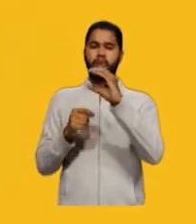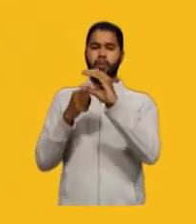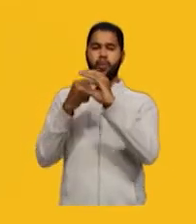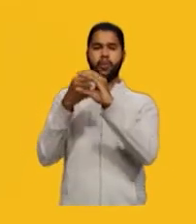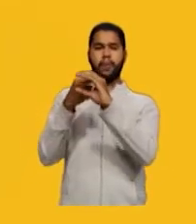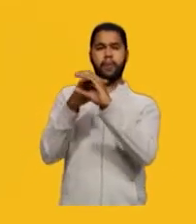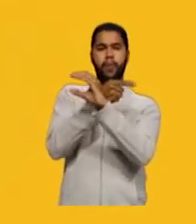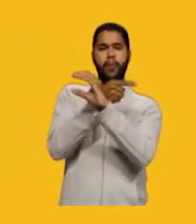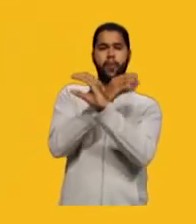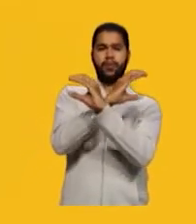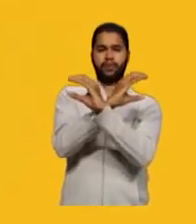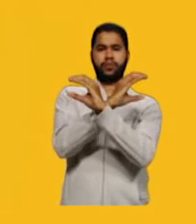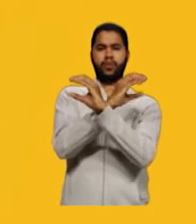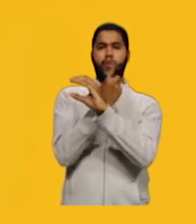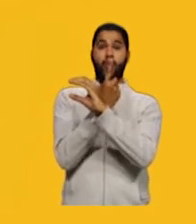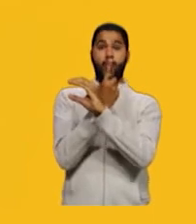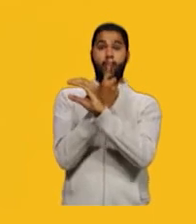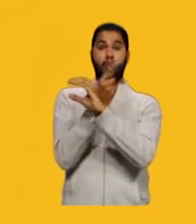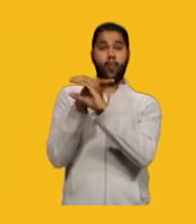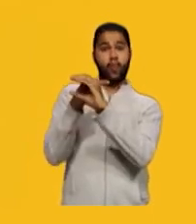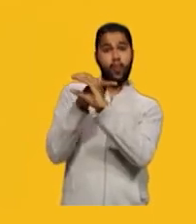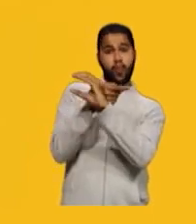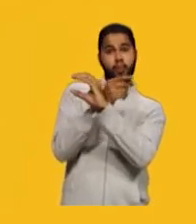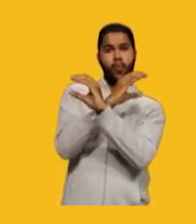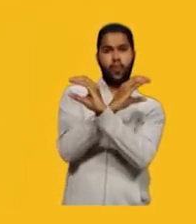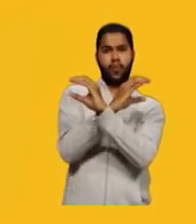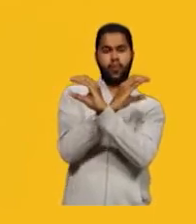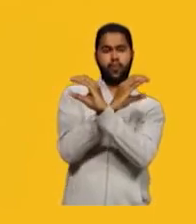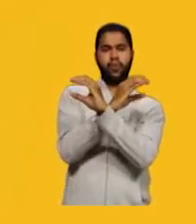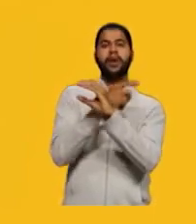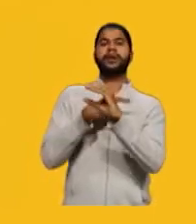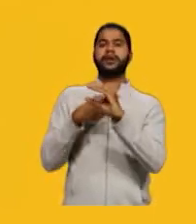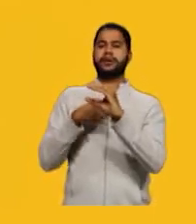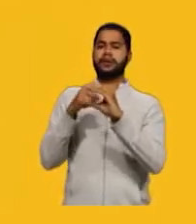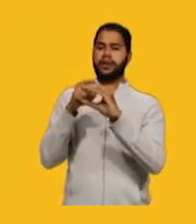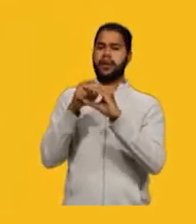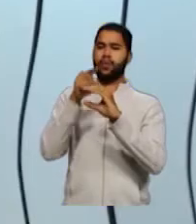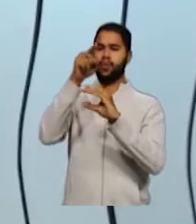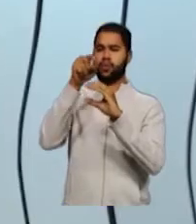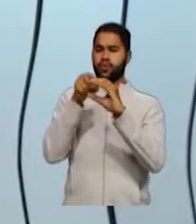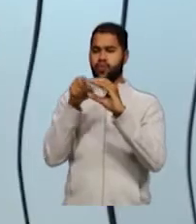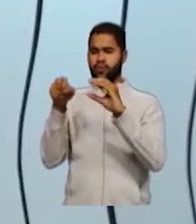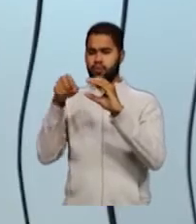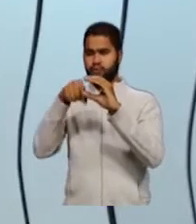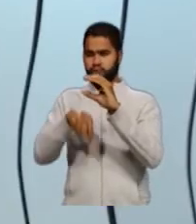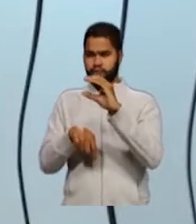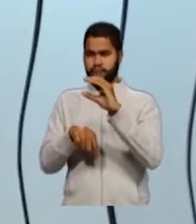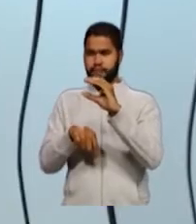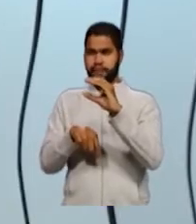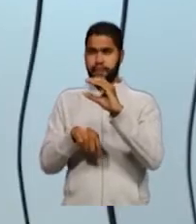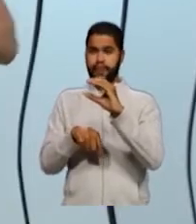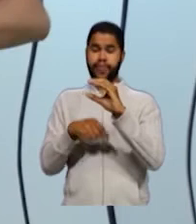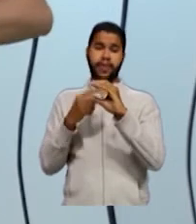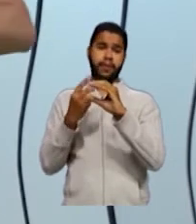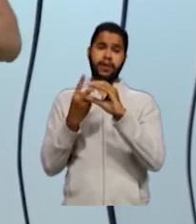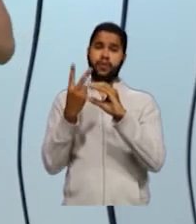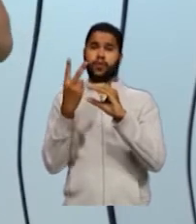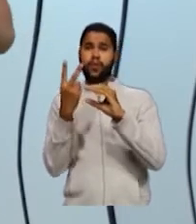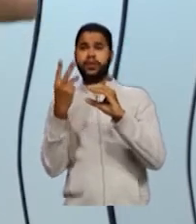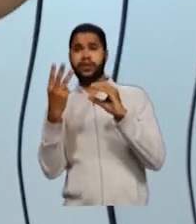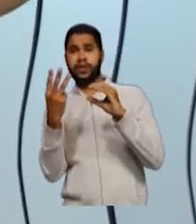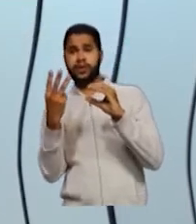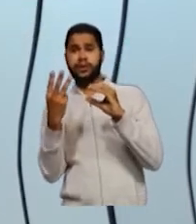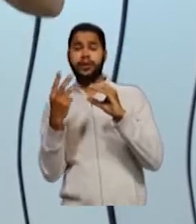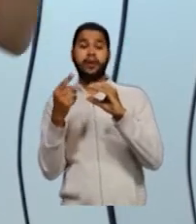outro carbono. Então, o carbono, ele tem três ligantes, dois ligantes ou até mesmo um ligante